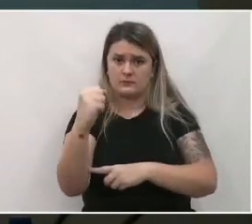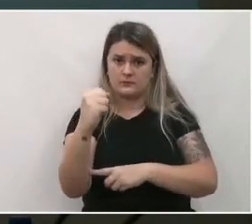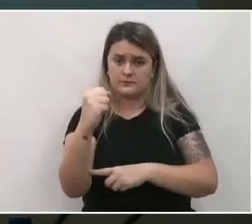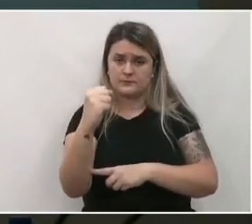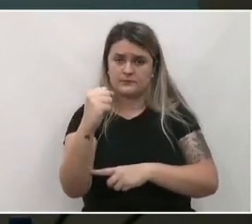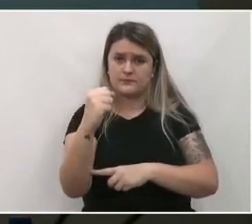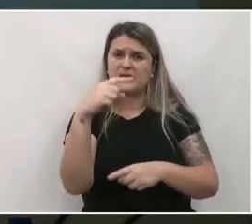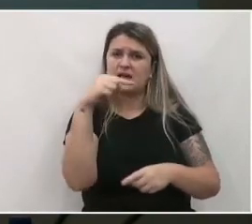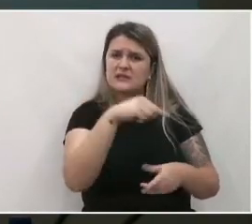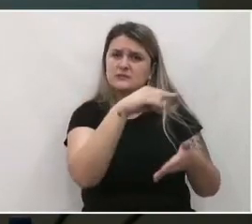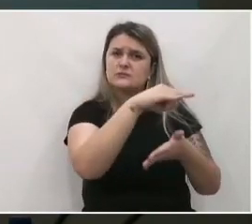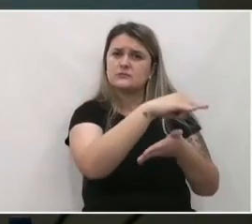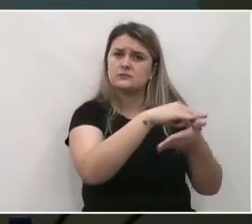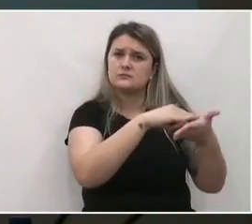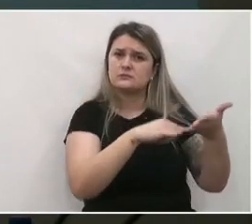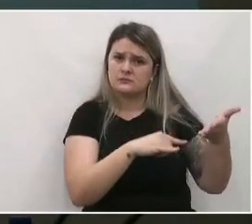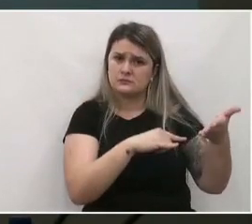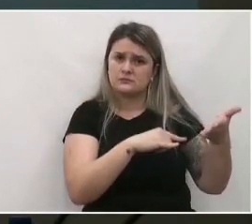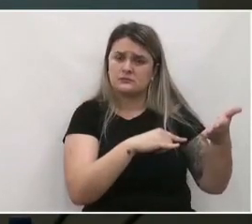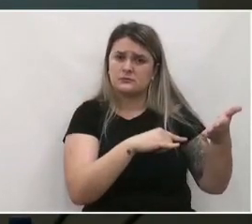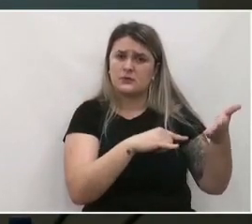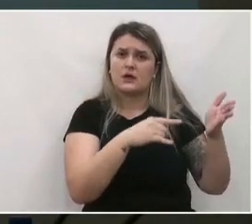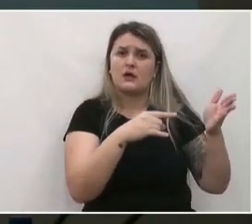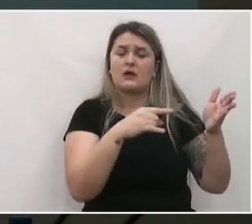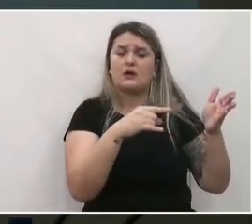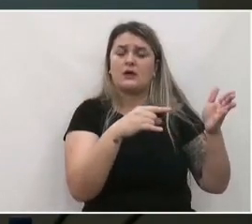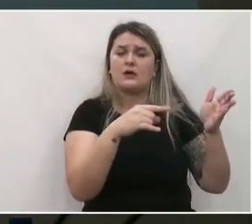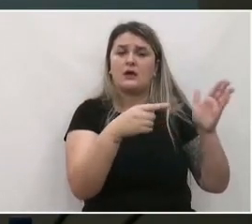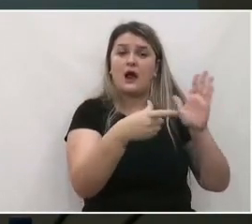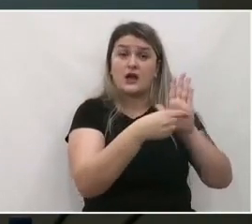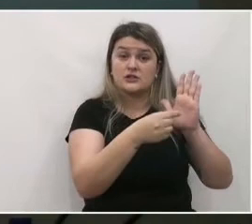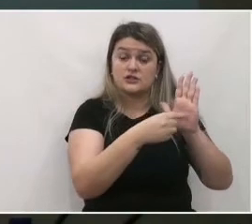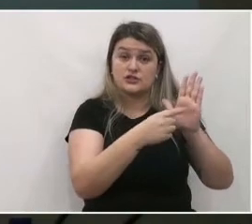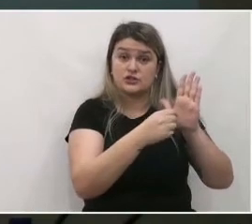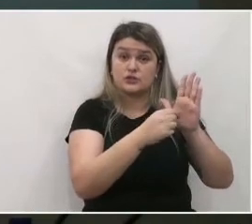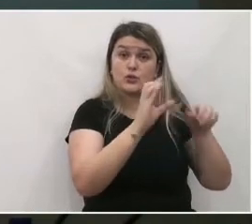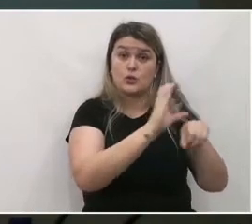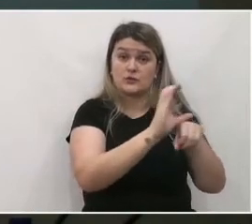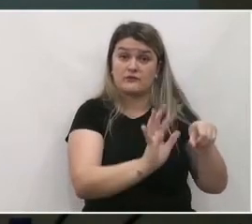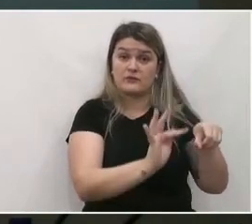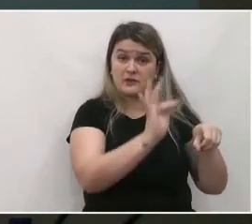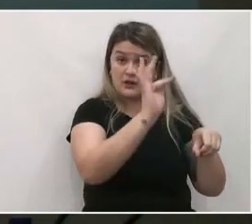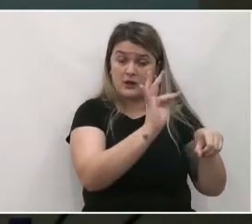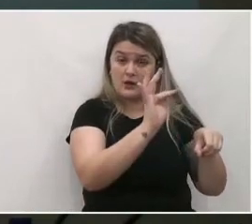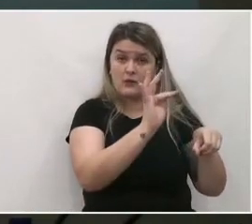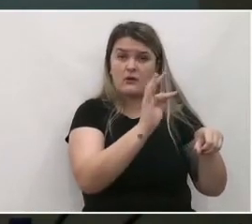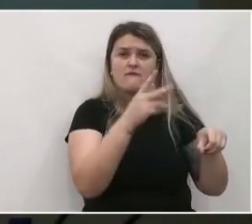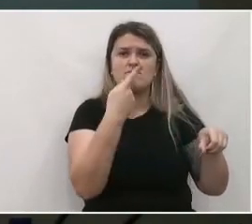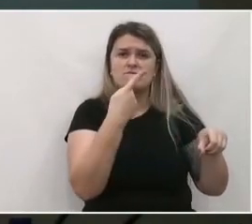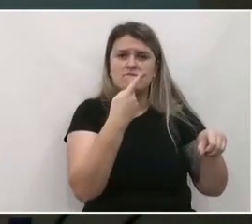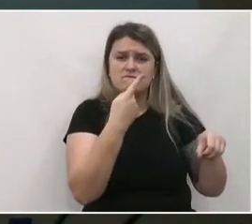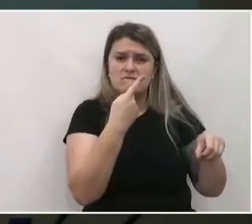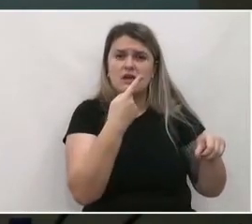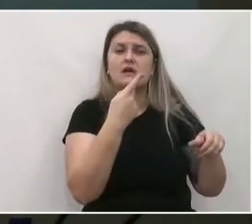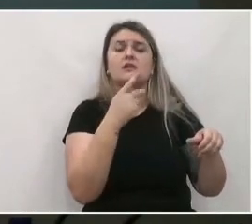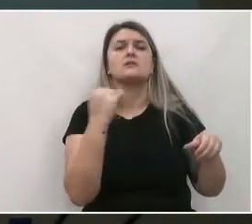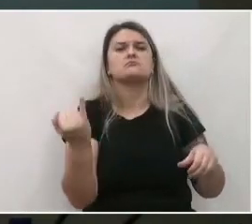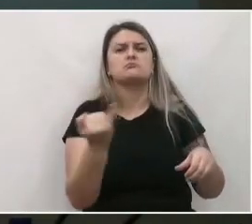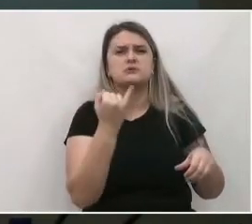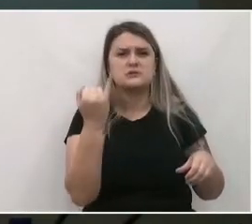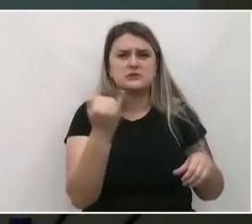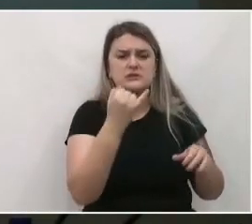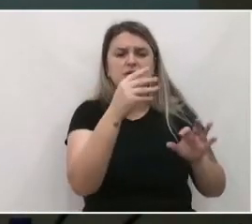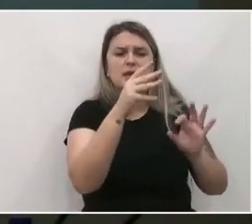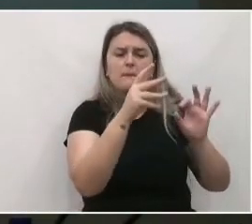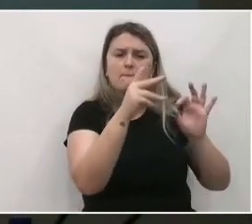nesse artigo 182 da Constituição Federal, é delimitada a importância do Plano Diretor